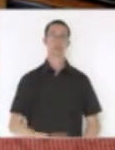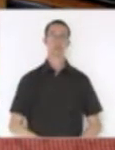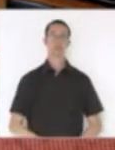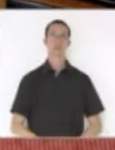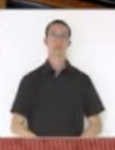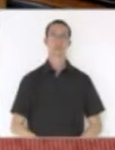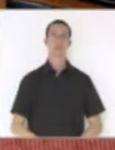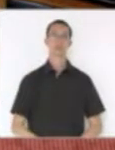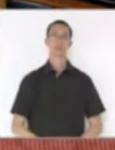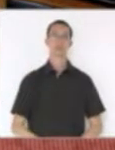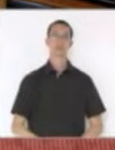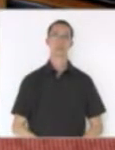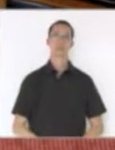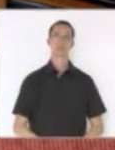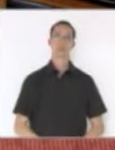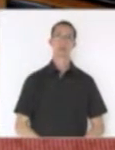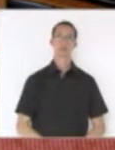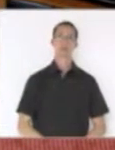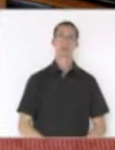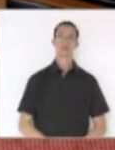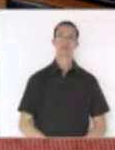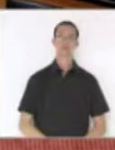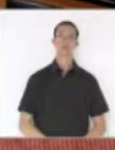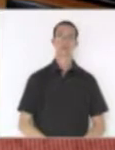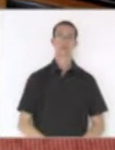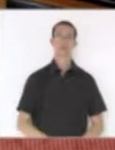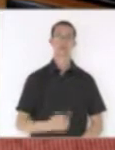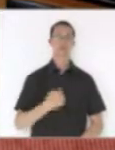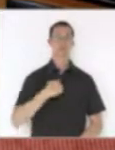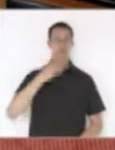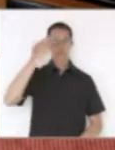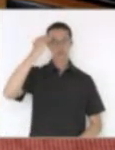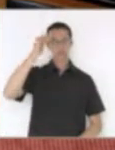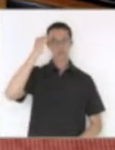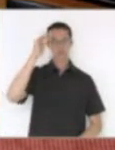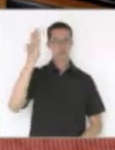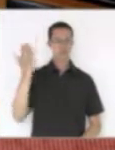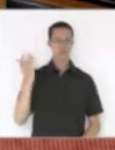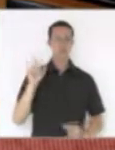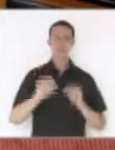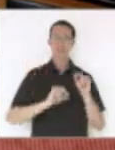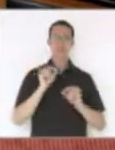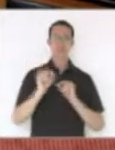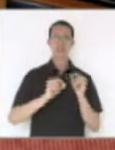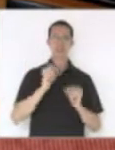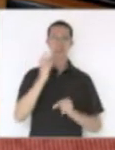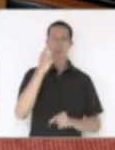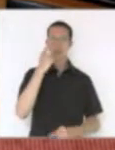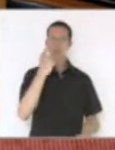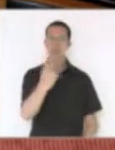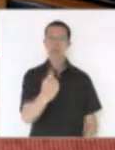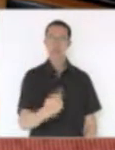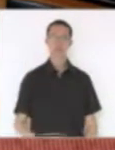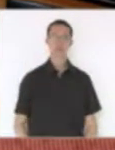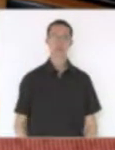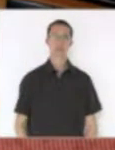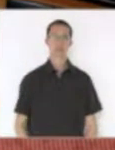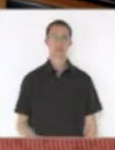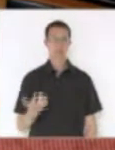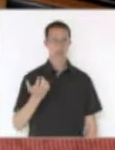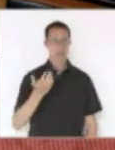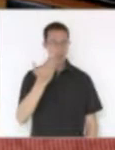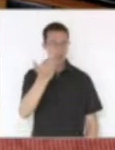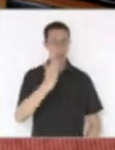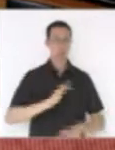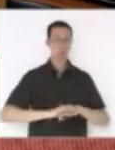Eu não estou entendendo quem é que tem interesse. Eu vou lhe isentar disso aí e eu quero que o tome uma atitude.